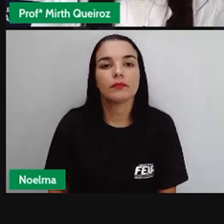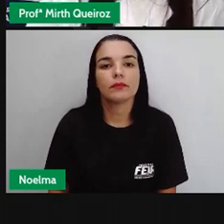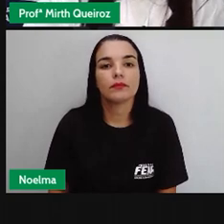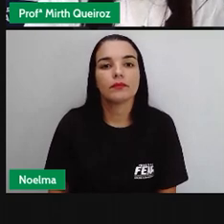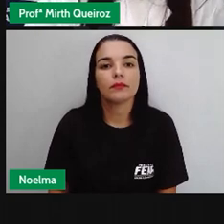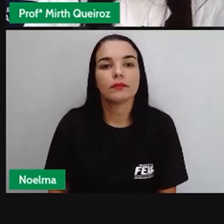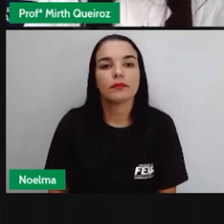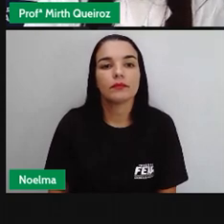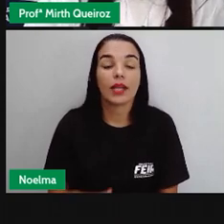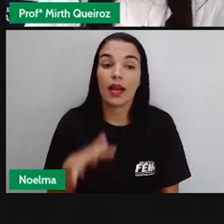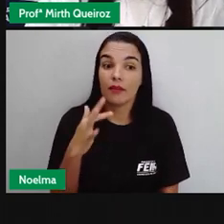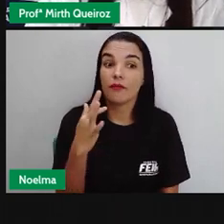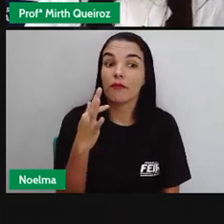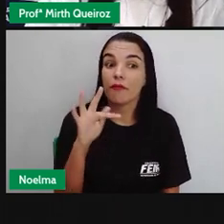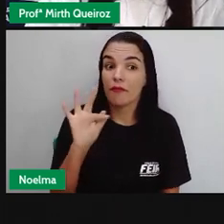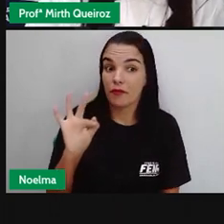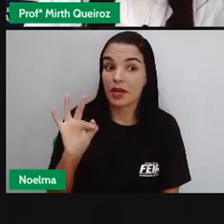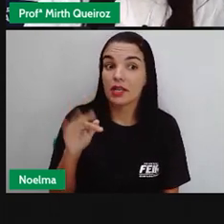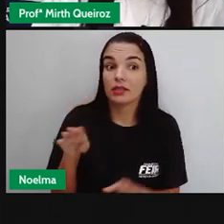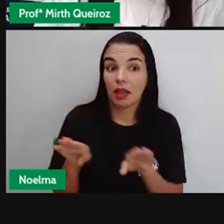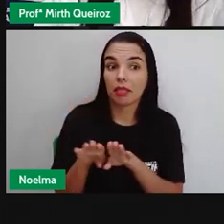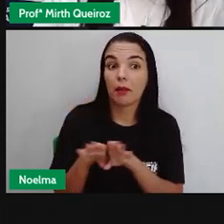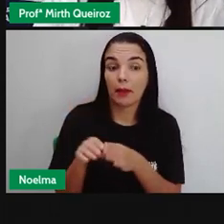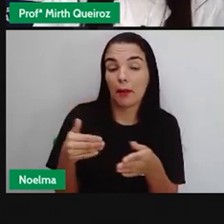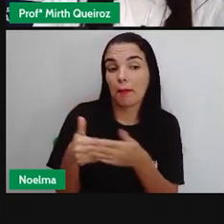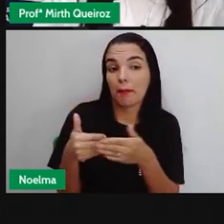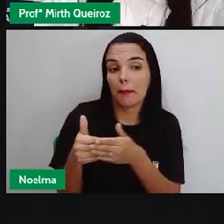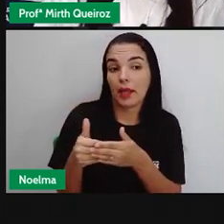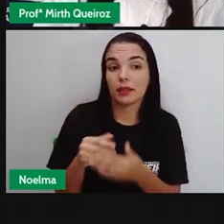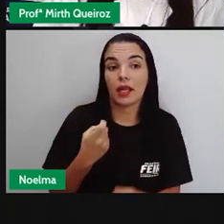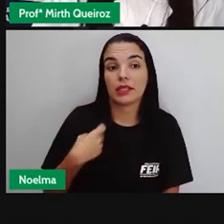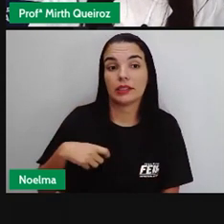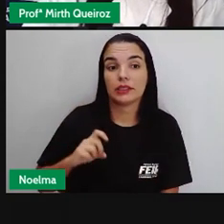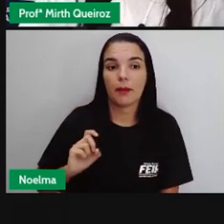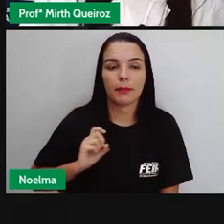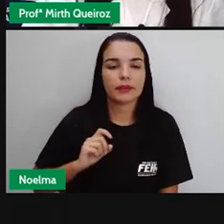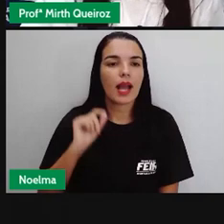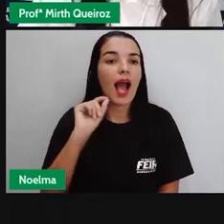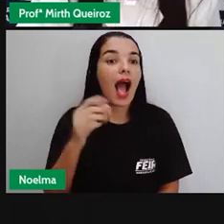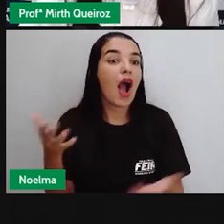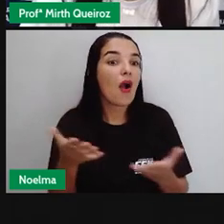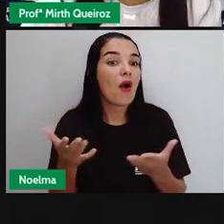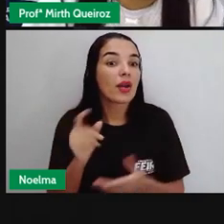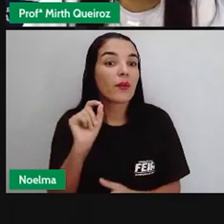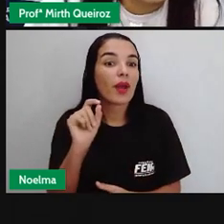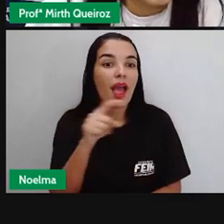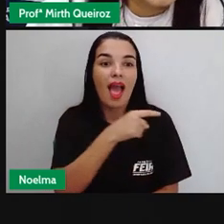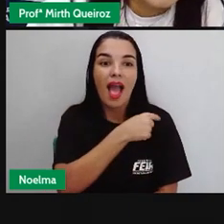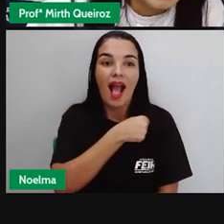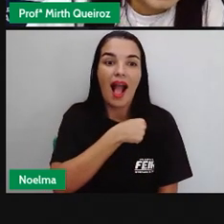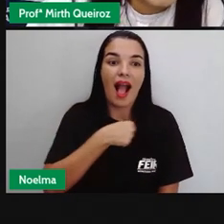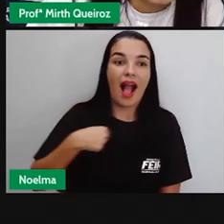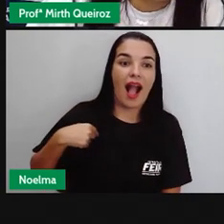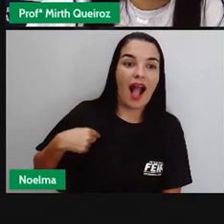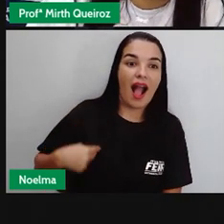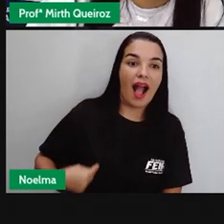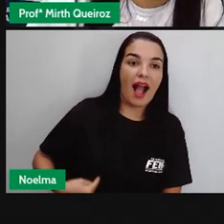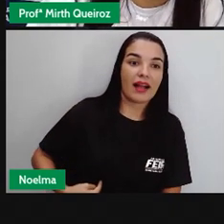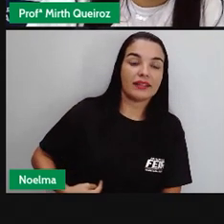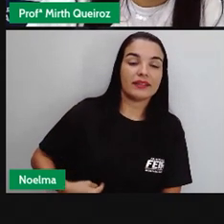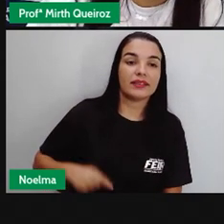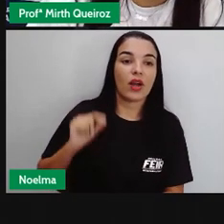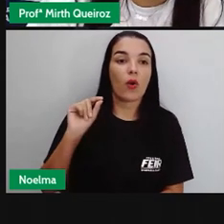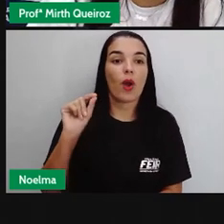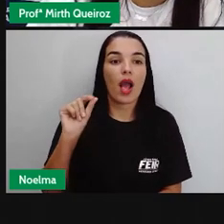A França aqui também, ó, próxima a Espanha. Da Ásia, nós temos aqui a Arábia